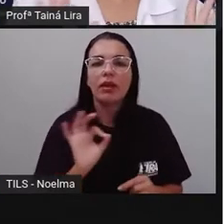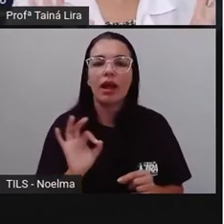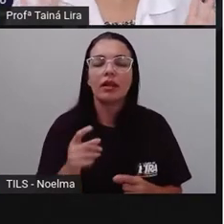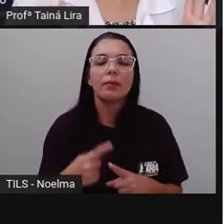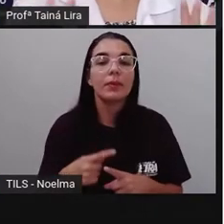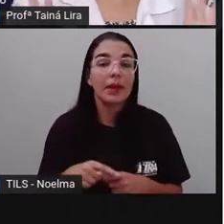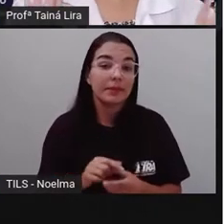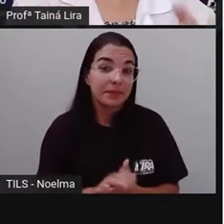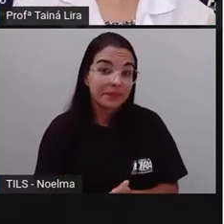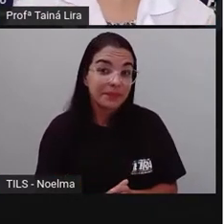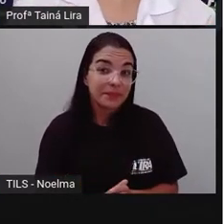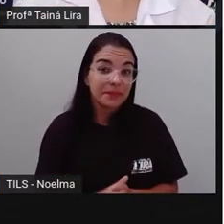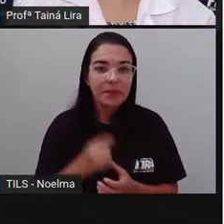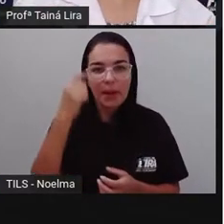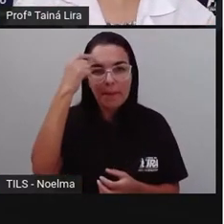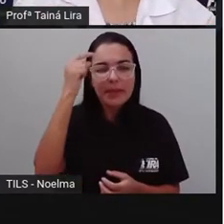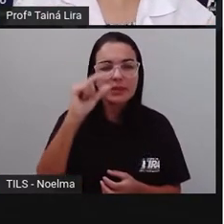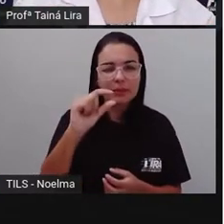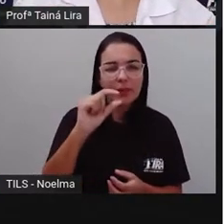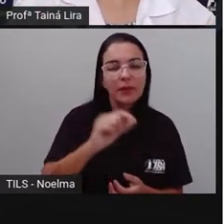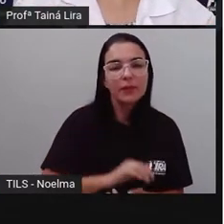E aí? Pensa aí um pouquinho.